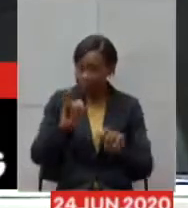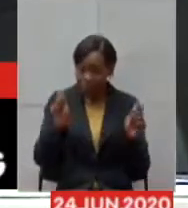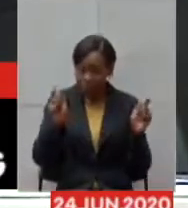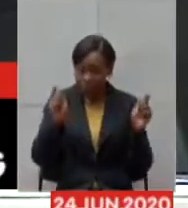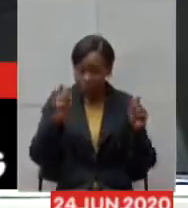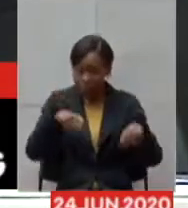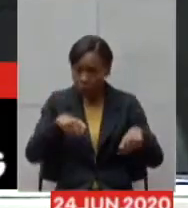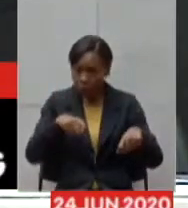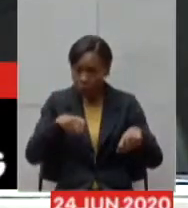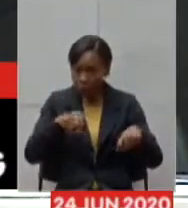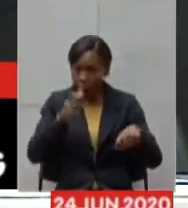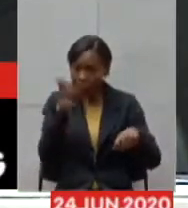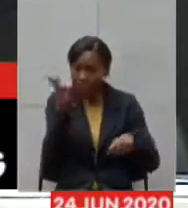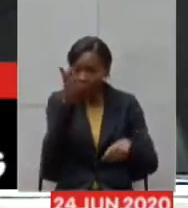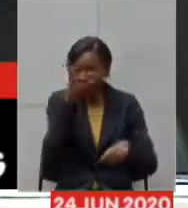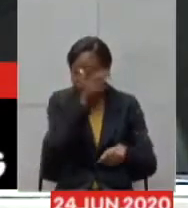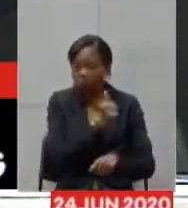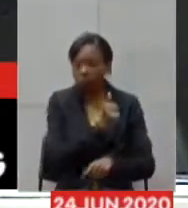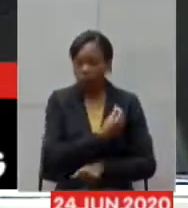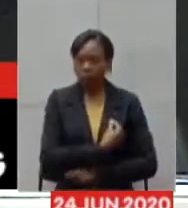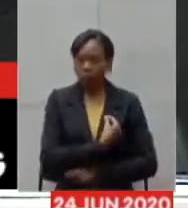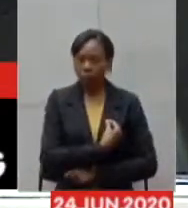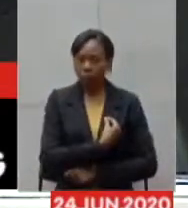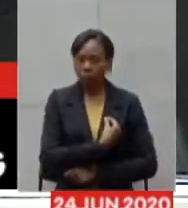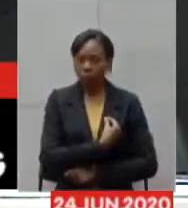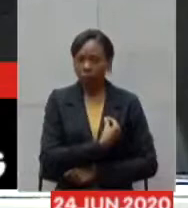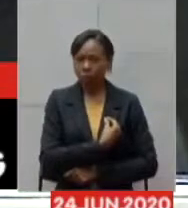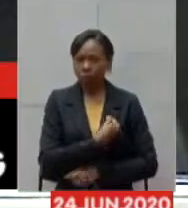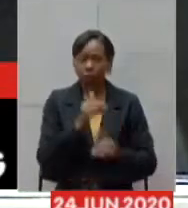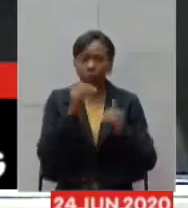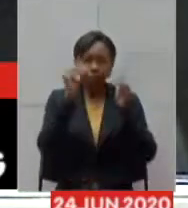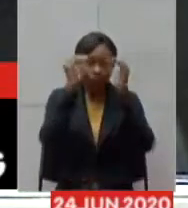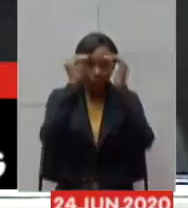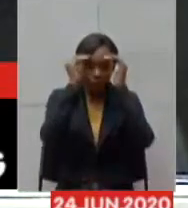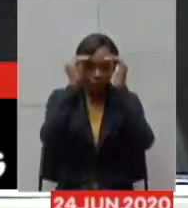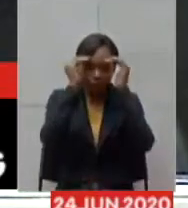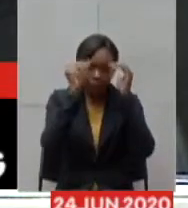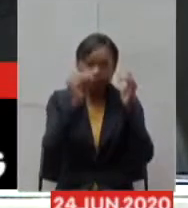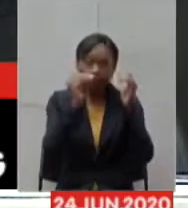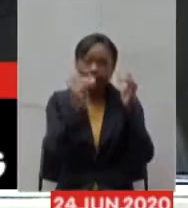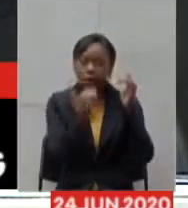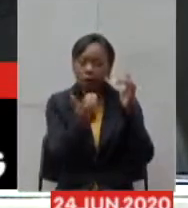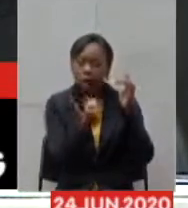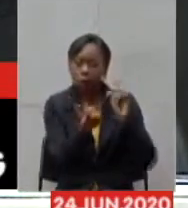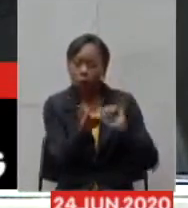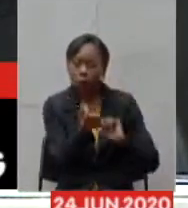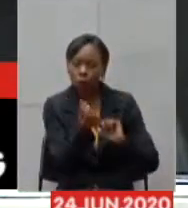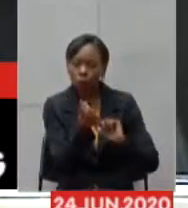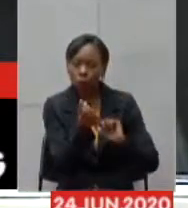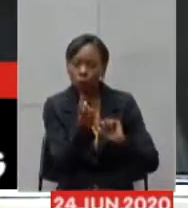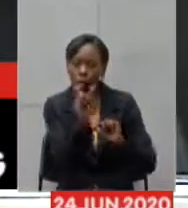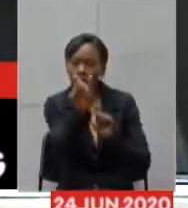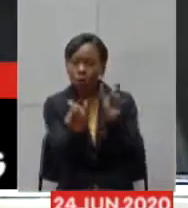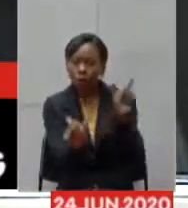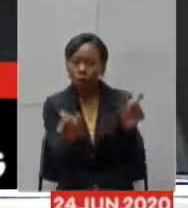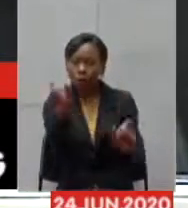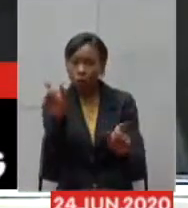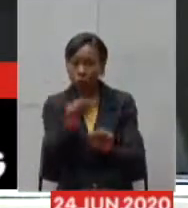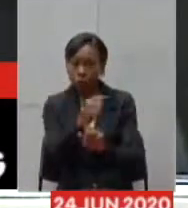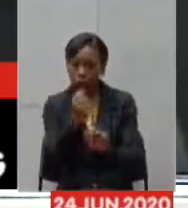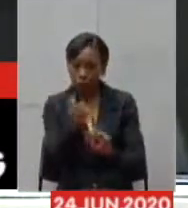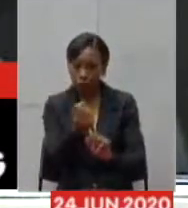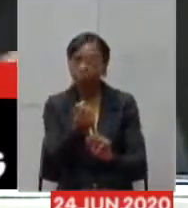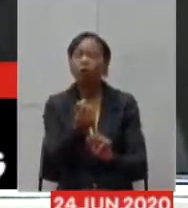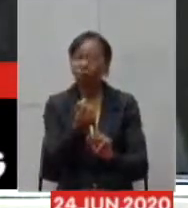e respeitar o dinheiro do contribuinte nós vamos fazer isso